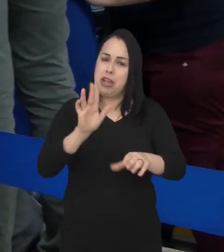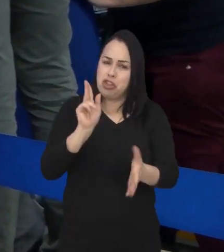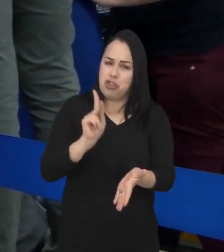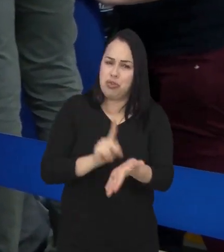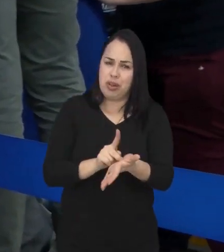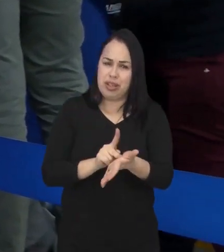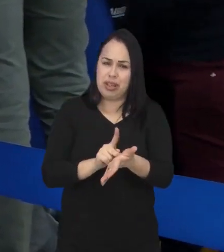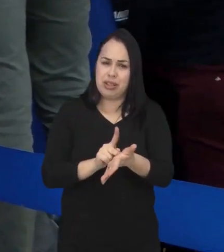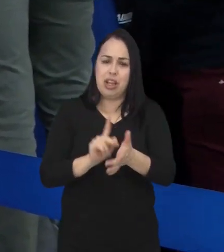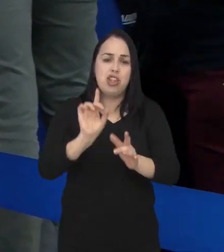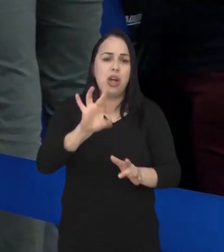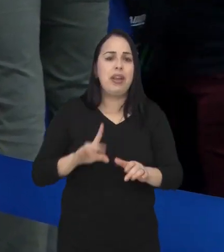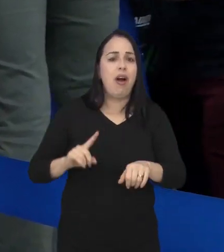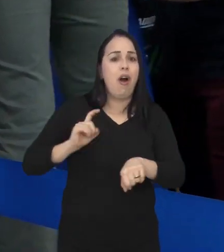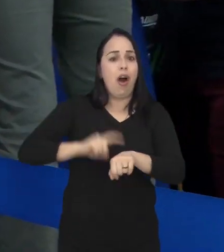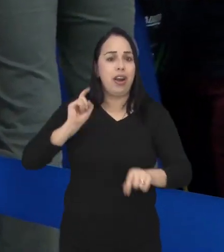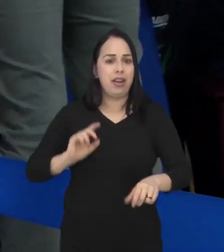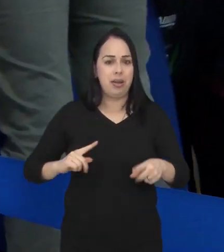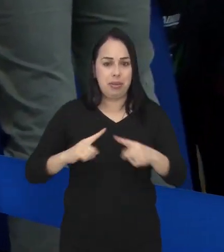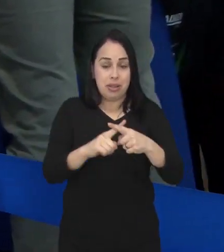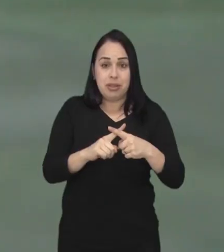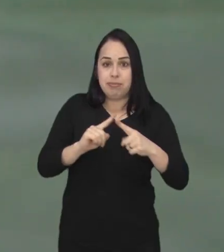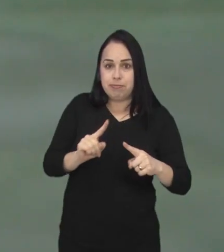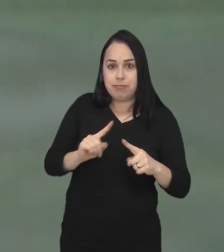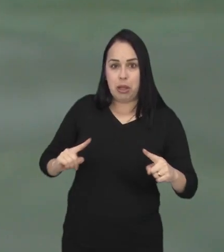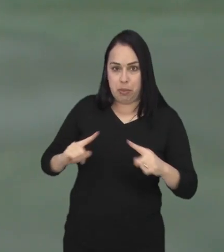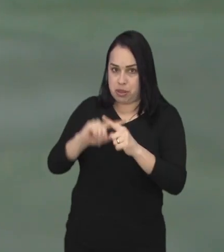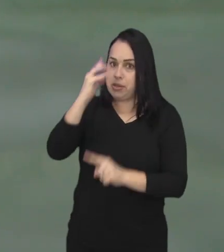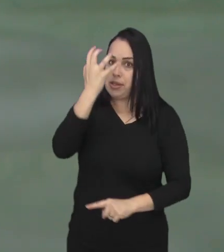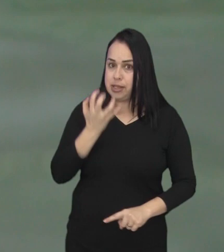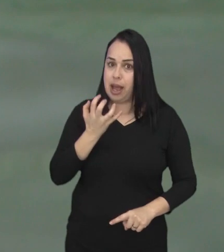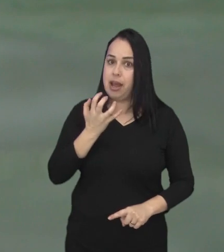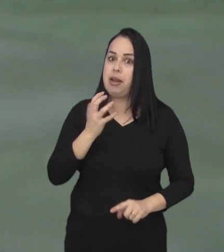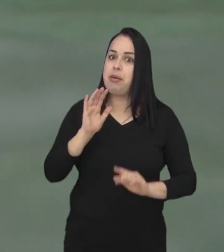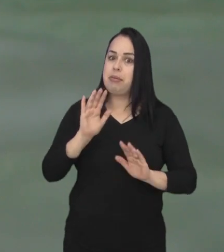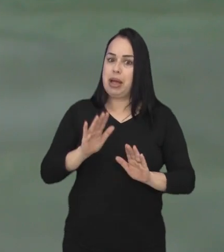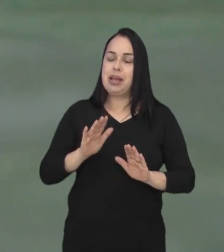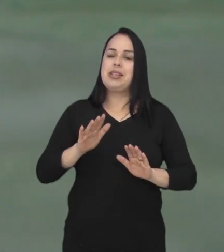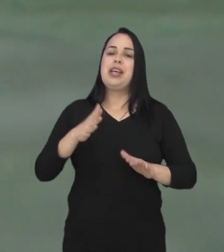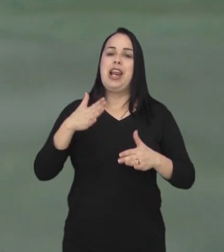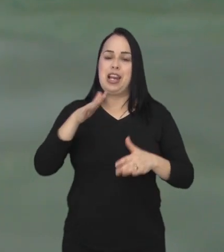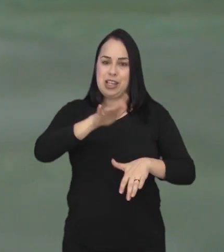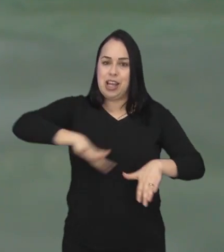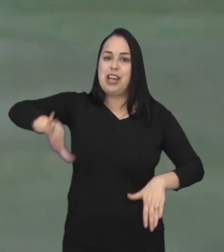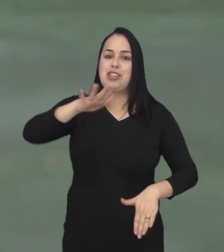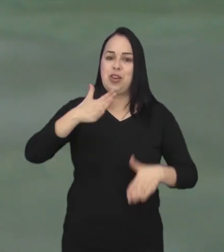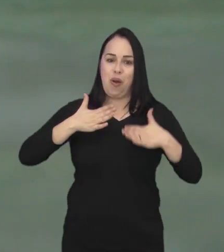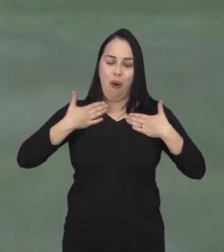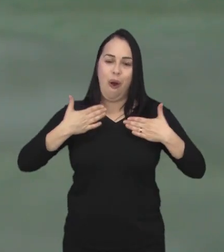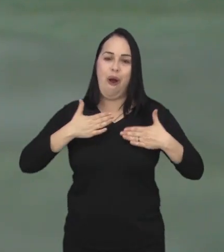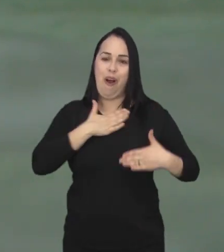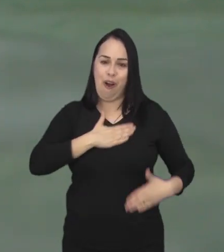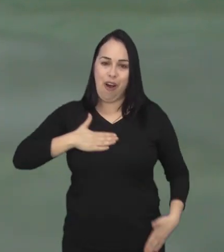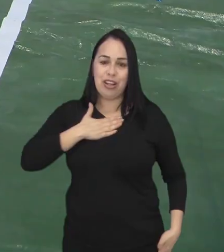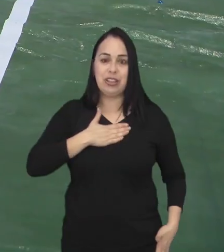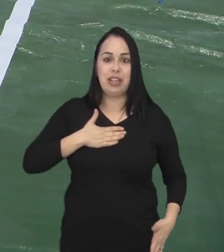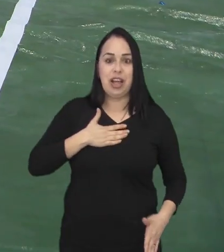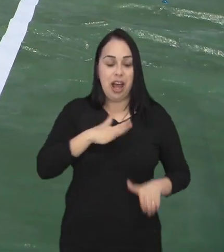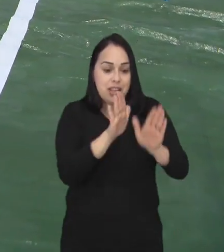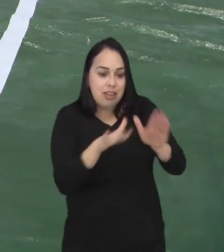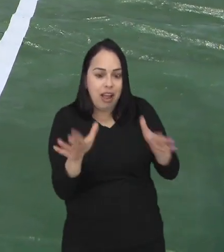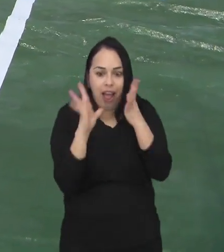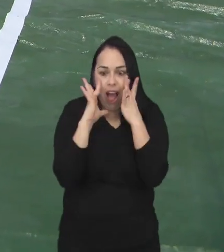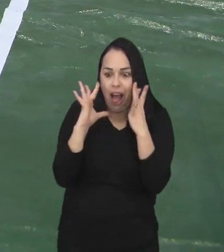mas na verdade é só a parte da competição. E mesmo sendo uma competição séria, o nível de diversão também foi alto.